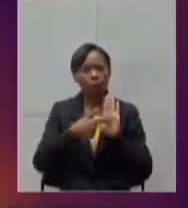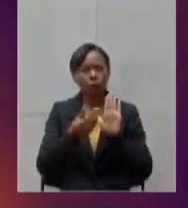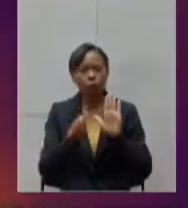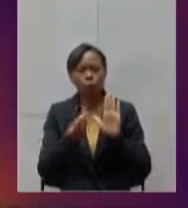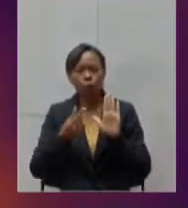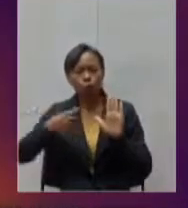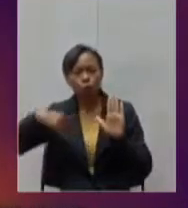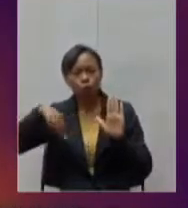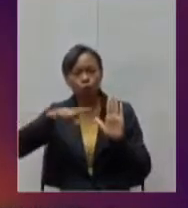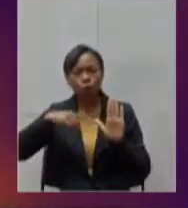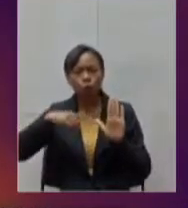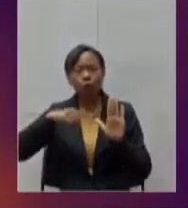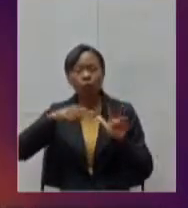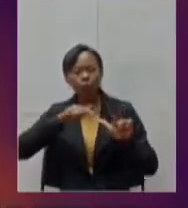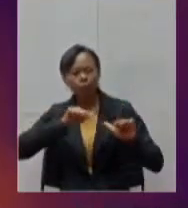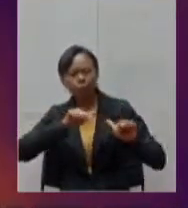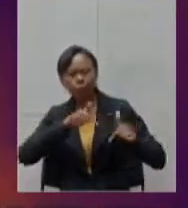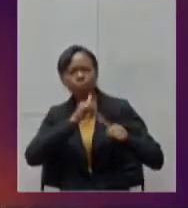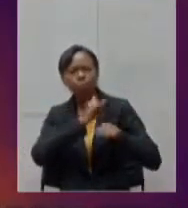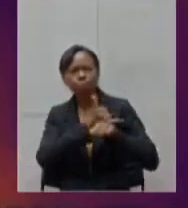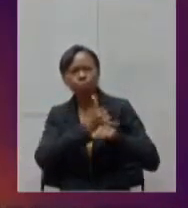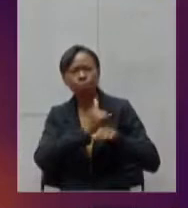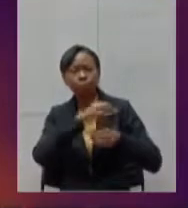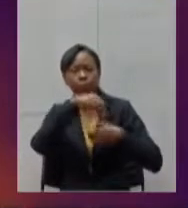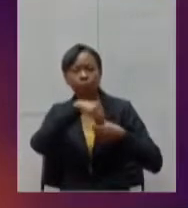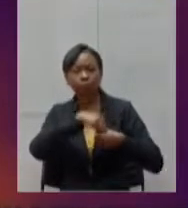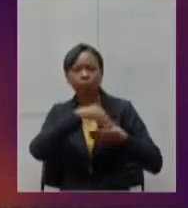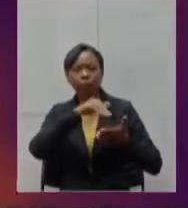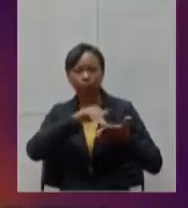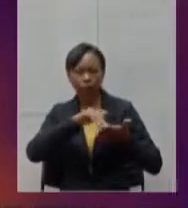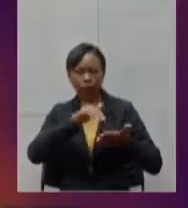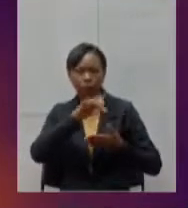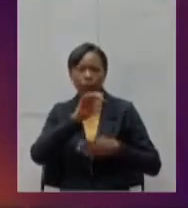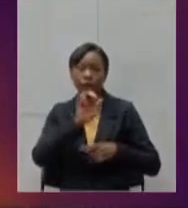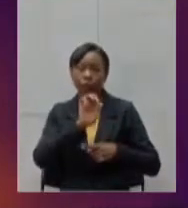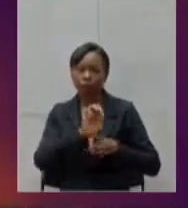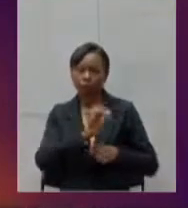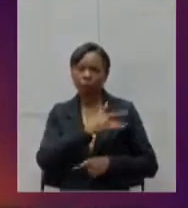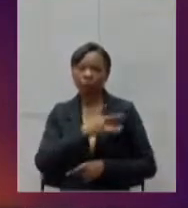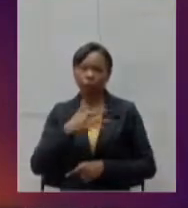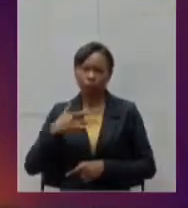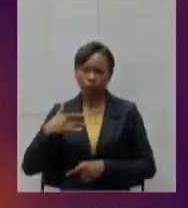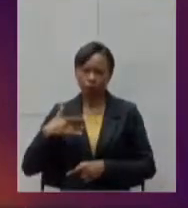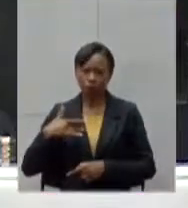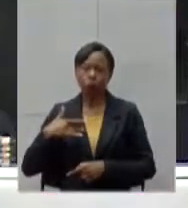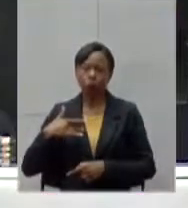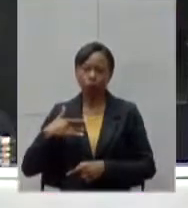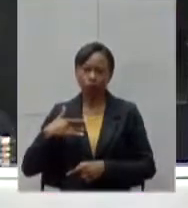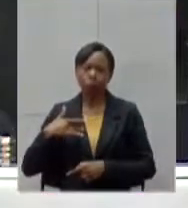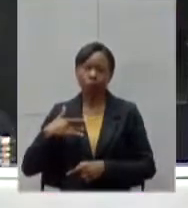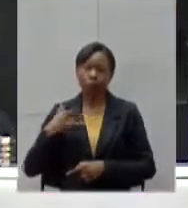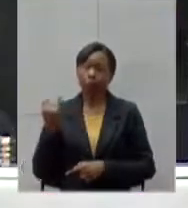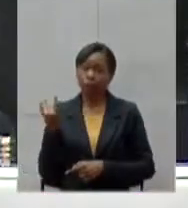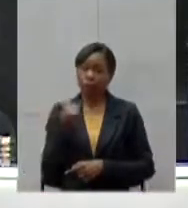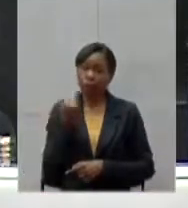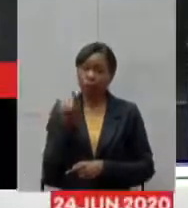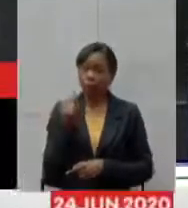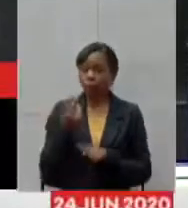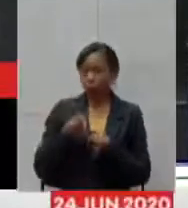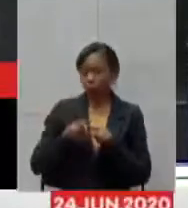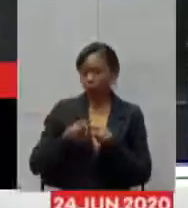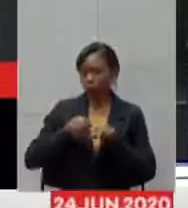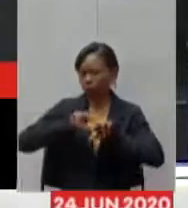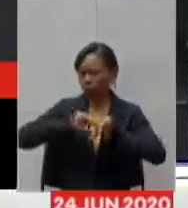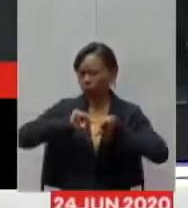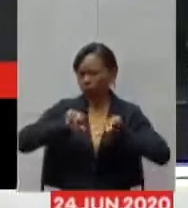na Secretaria Estadual de Saúde. Temos um guia orientador da atenção primária, isso é muito importante, porque vários municípios